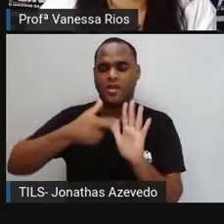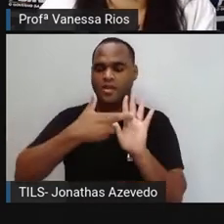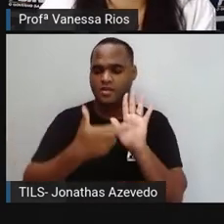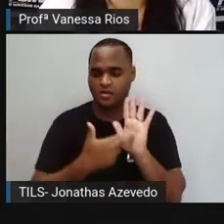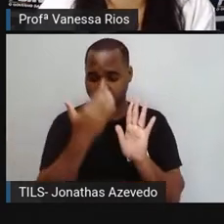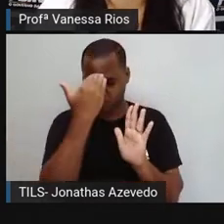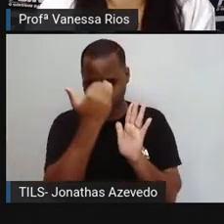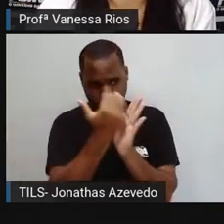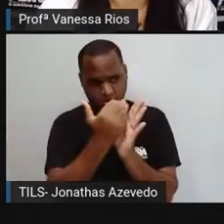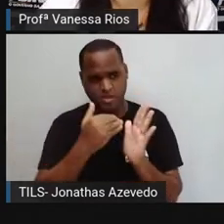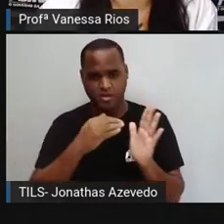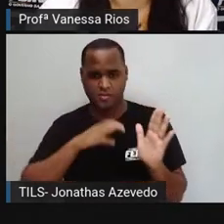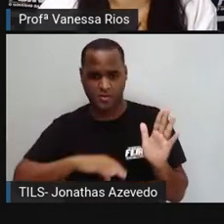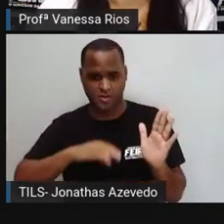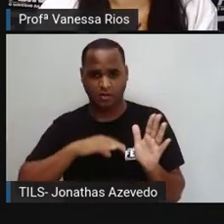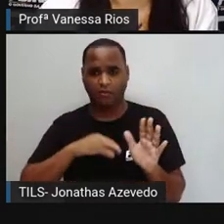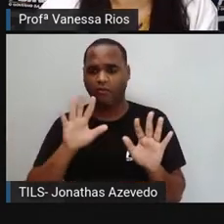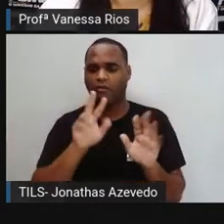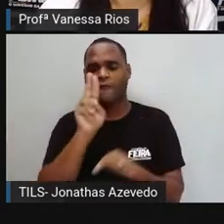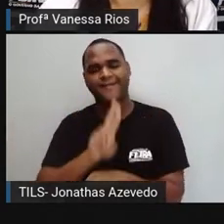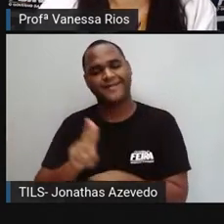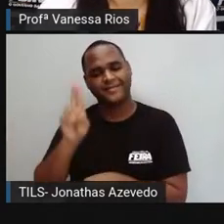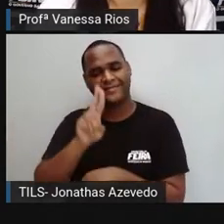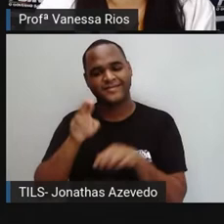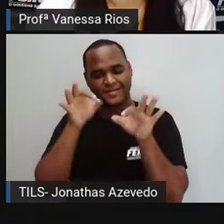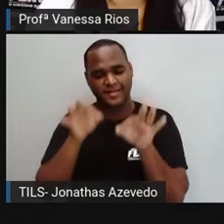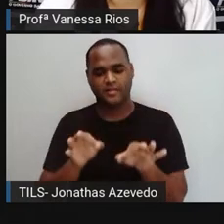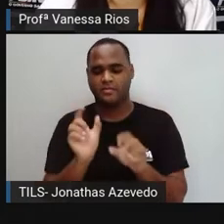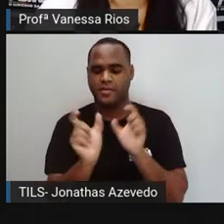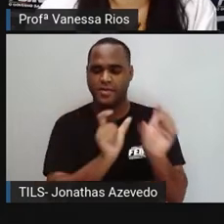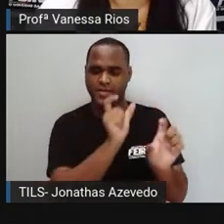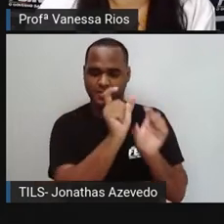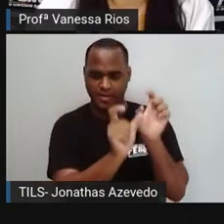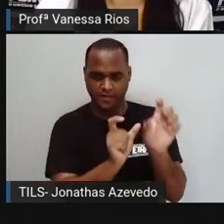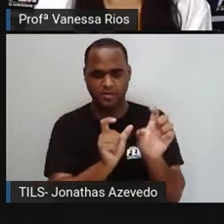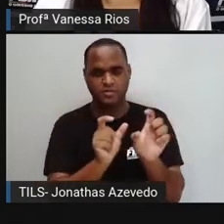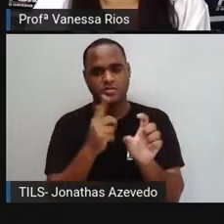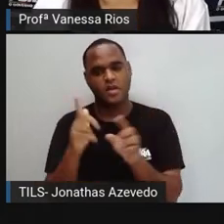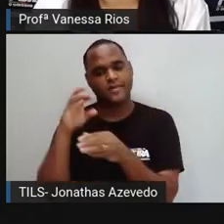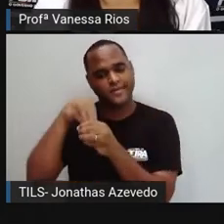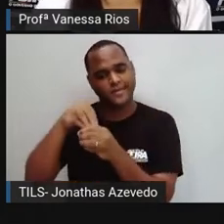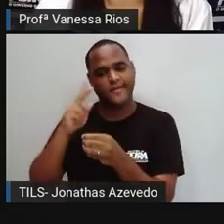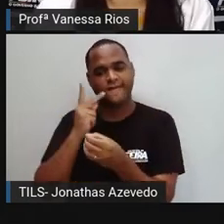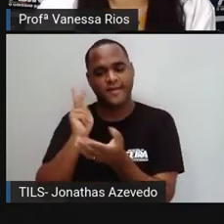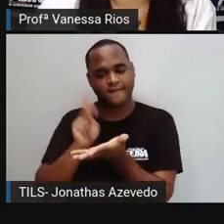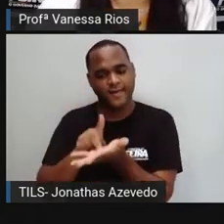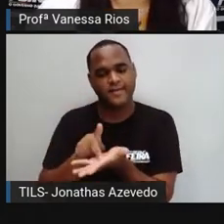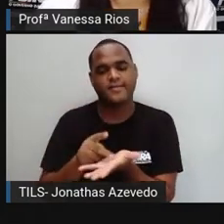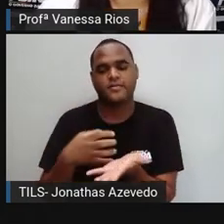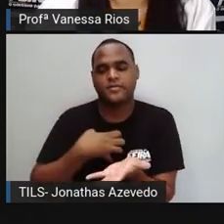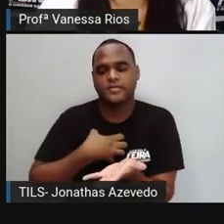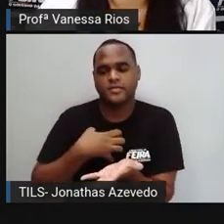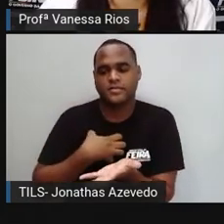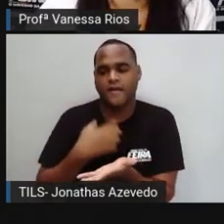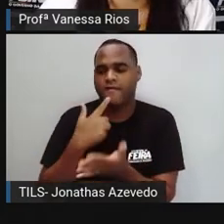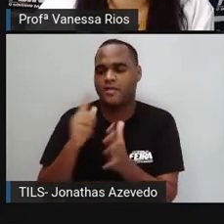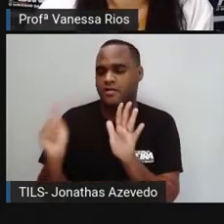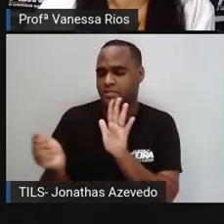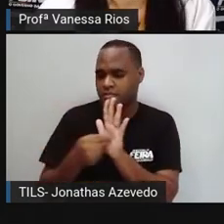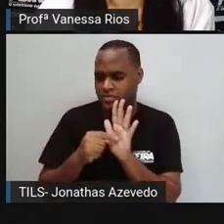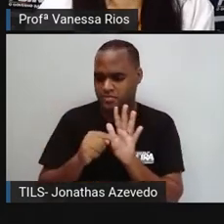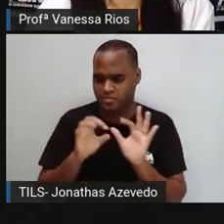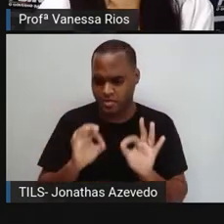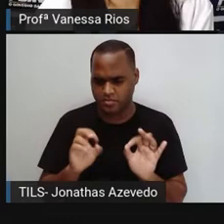gramaticais e à utilização correta das palavras em seu sentido real, em seu sentido objetivo,